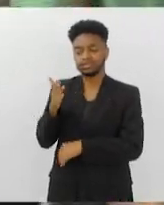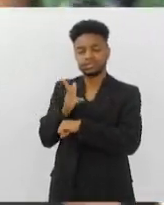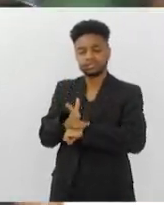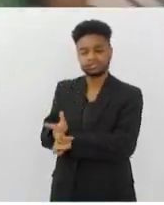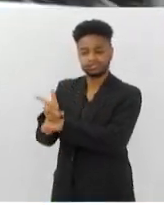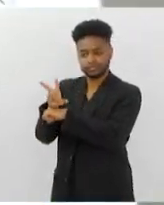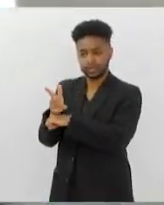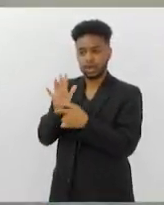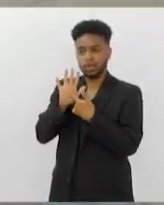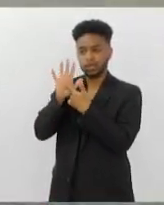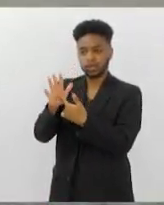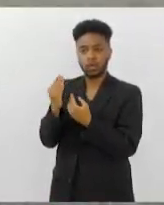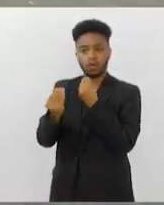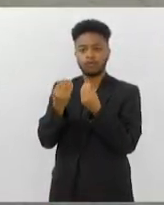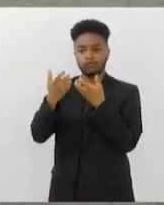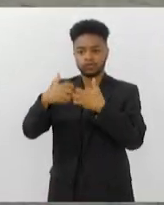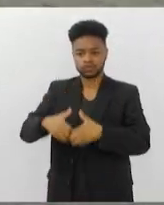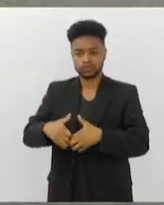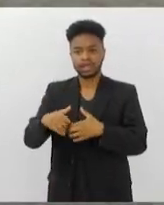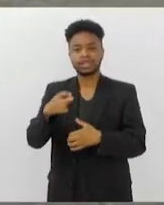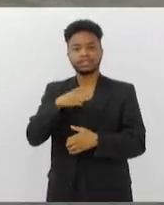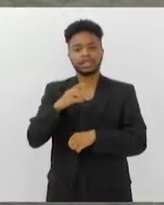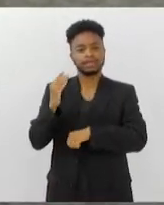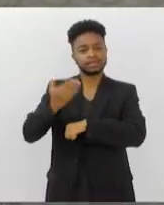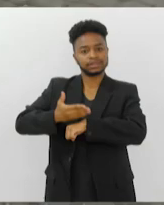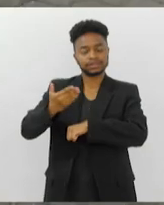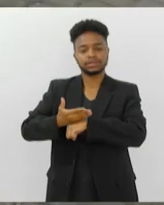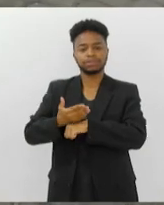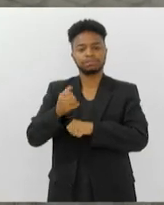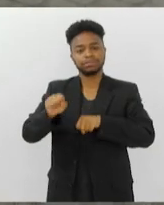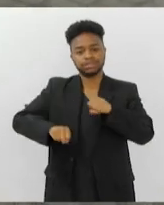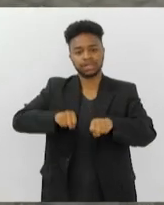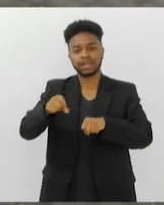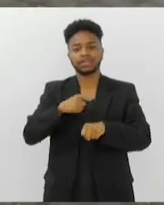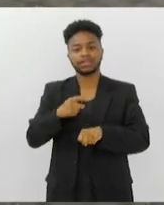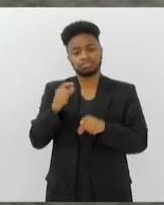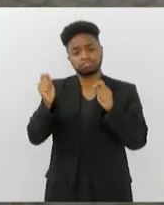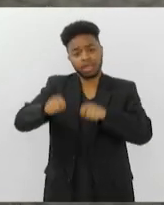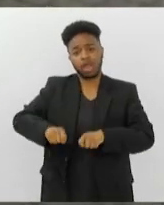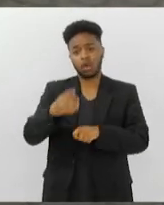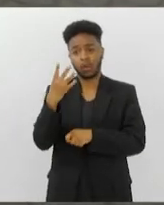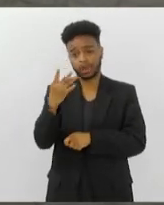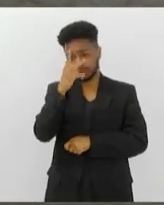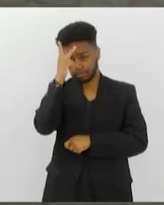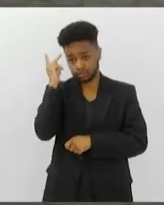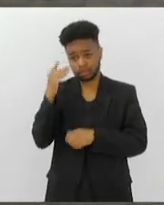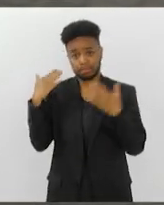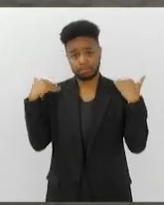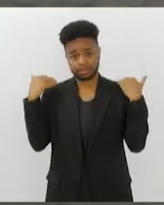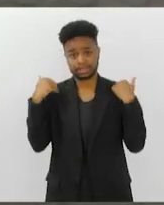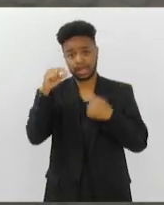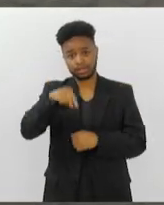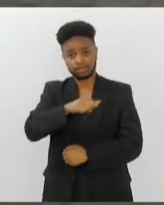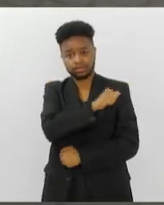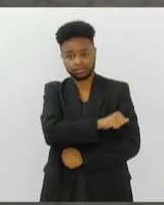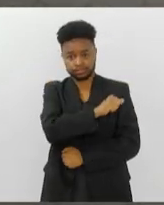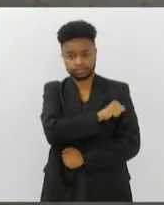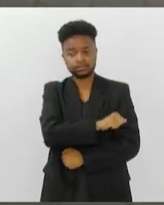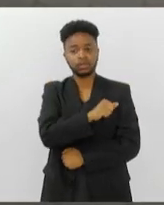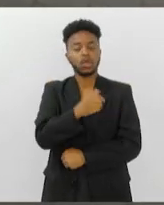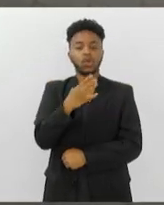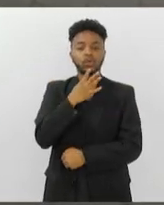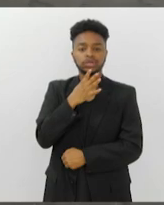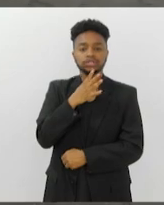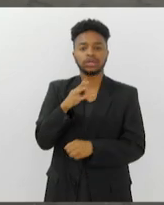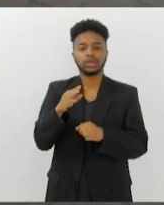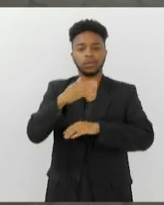Wallace Lima mostrar um pouquinho. O Bicitaxi comporta até quatro passageiros para fazer um passeio aqui pelo centro da cidade, conhecer o